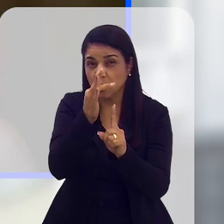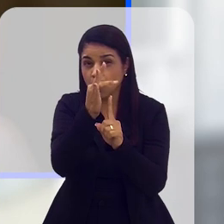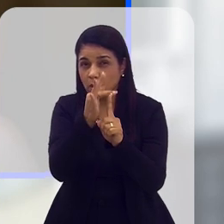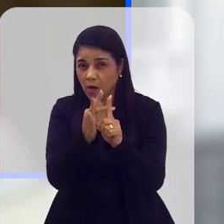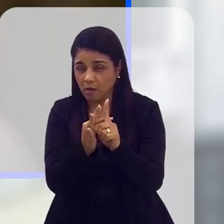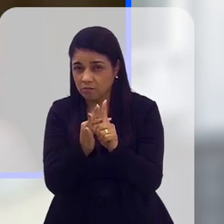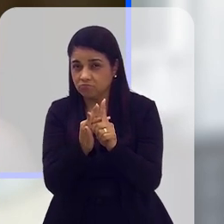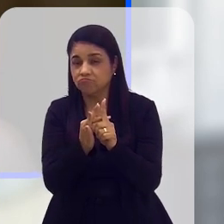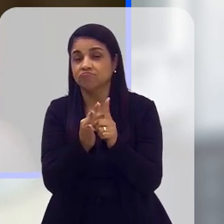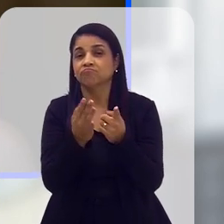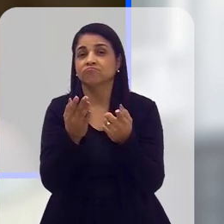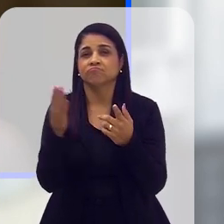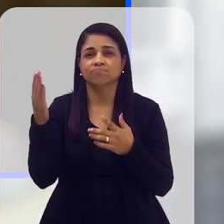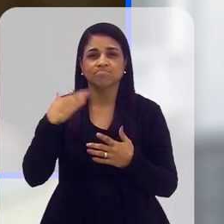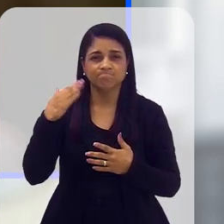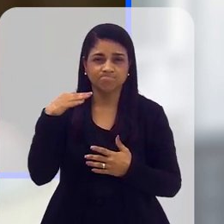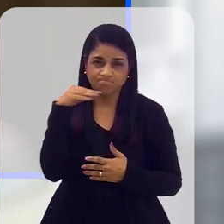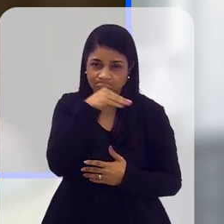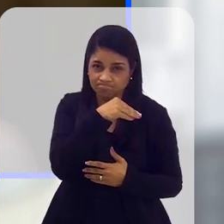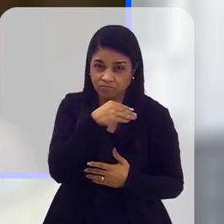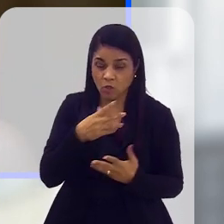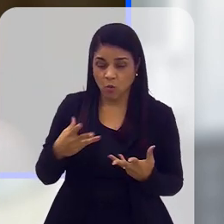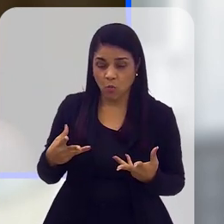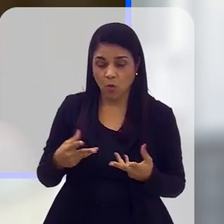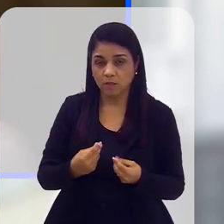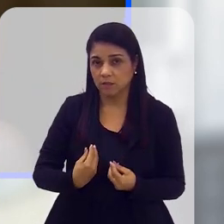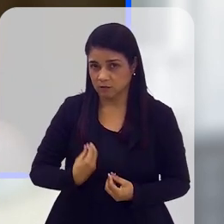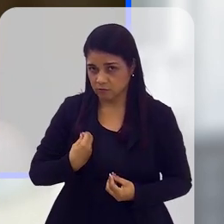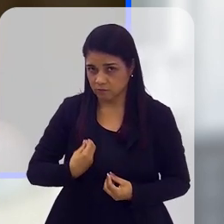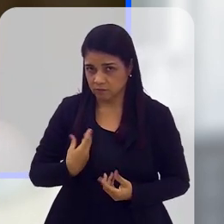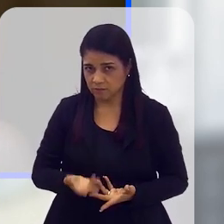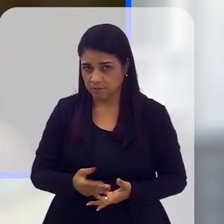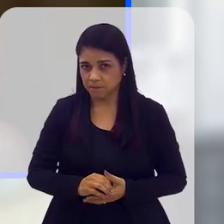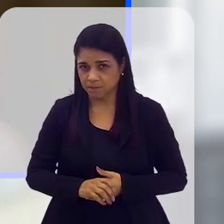calor e ter um pouco mais de qualidade de vida?